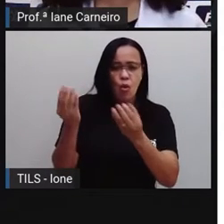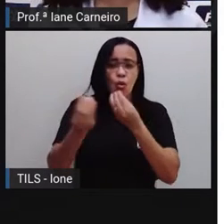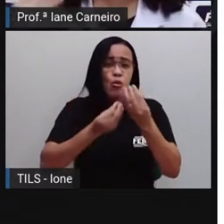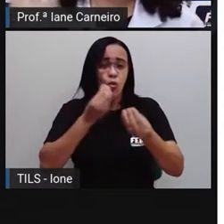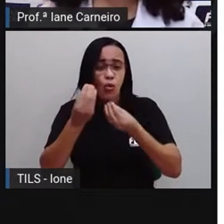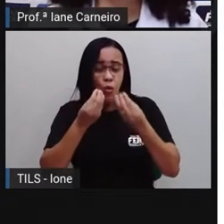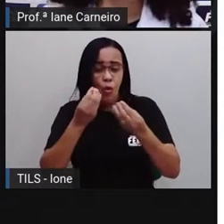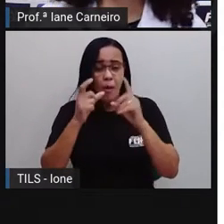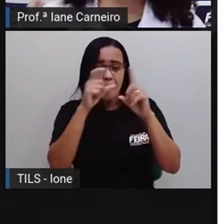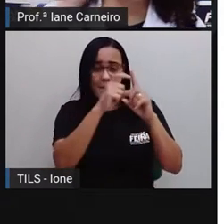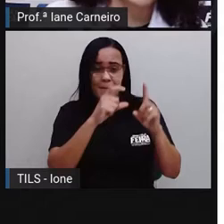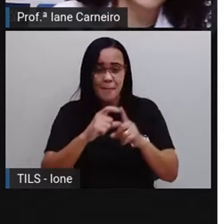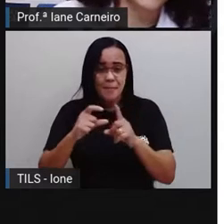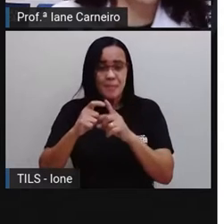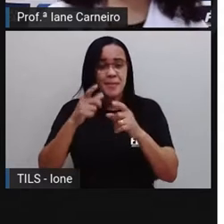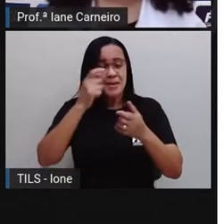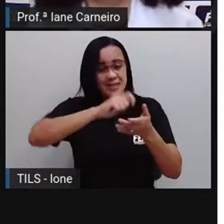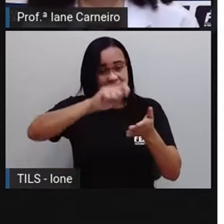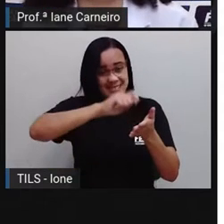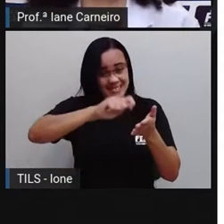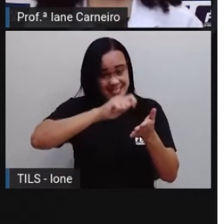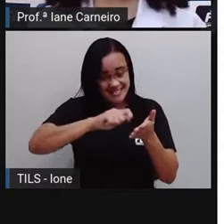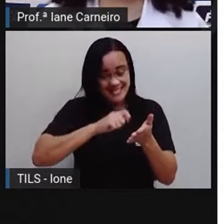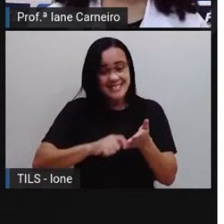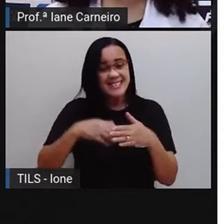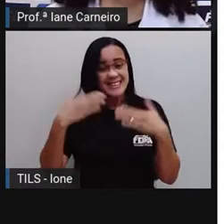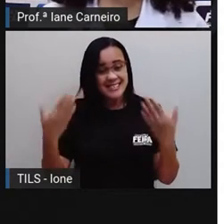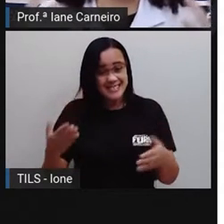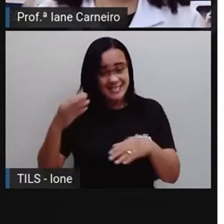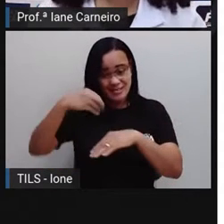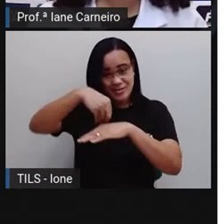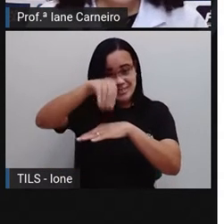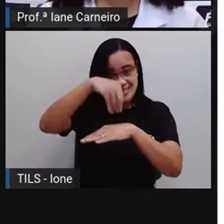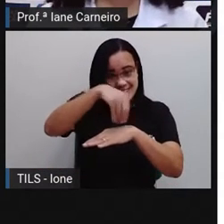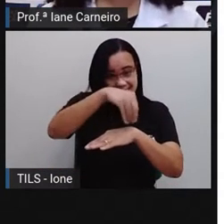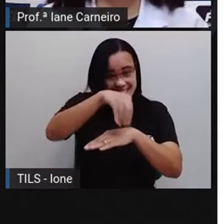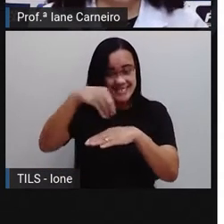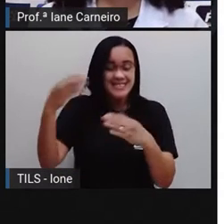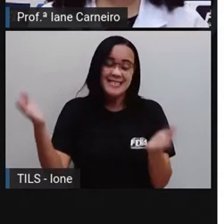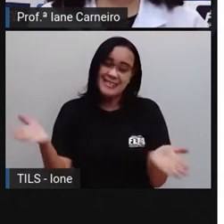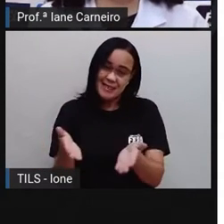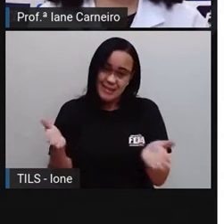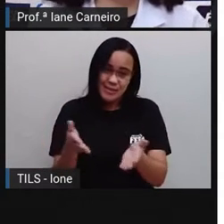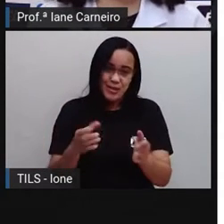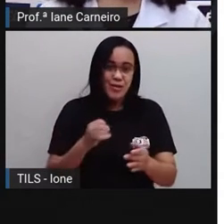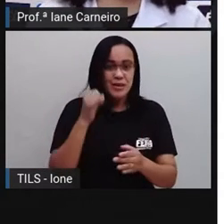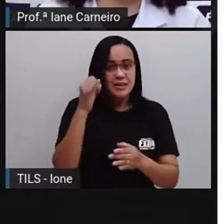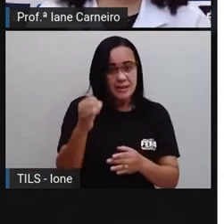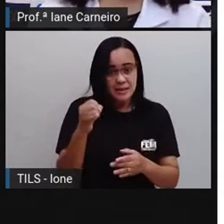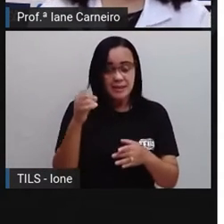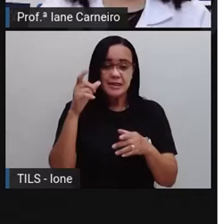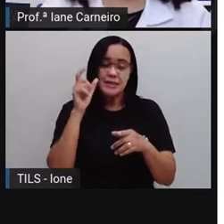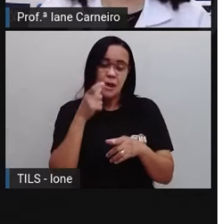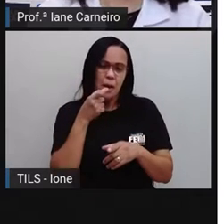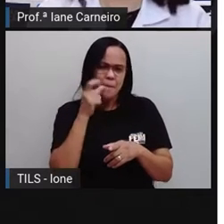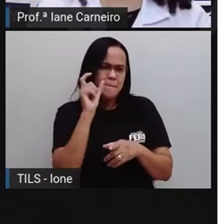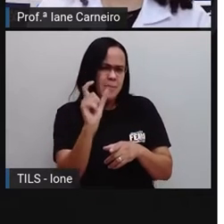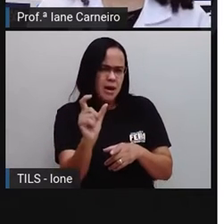dicas para quando você for ler alguma palavra, quando você for falar alguma palavra, né? Você refletir